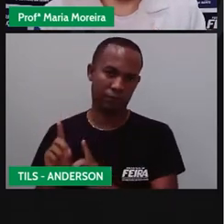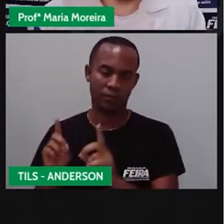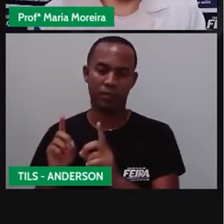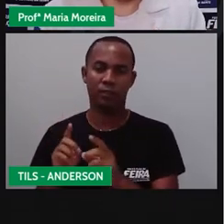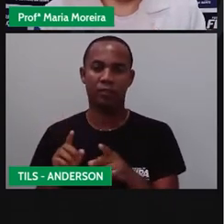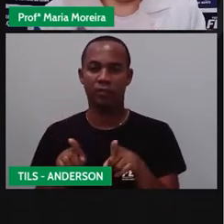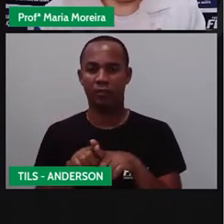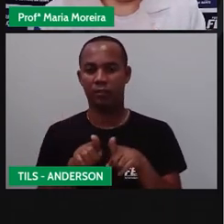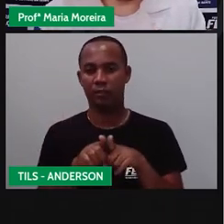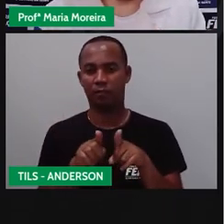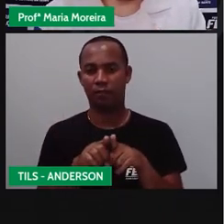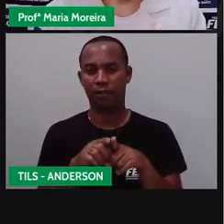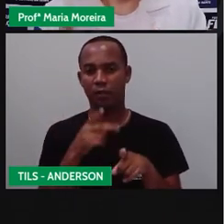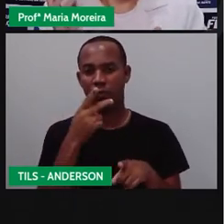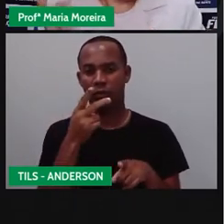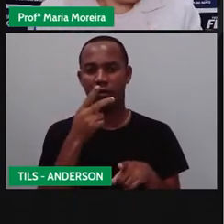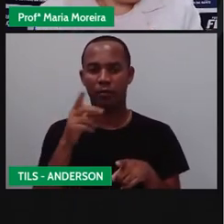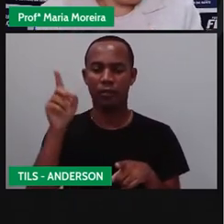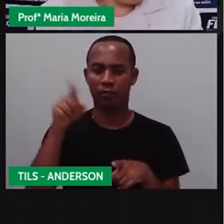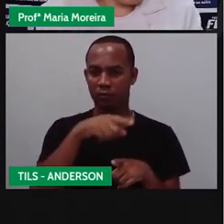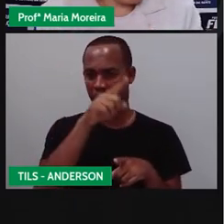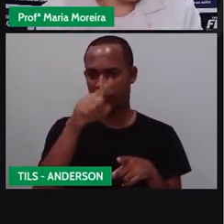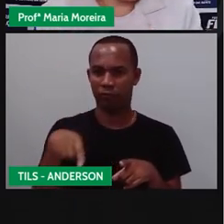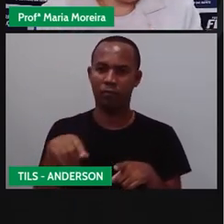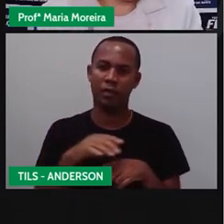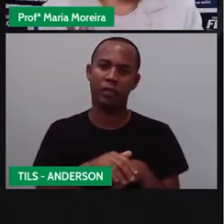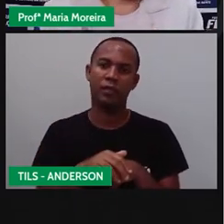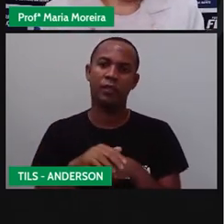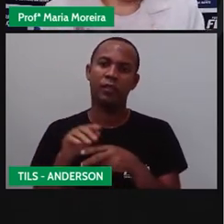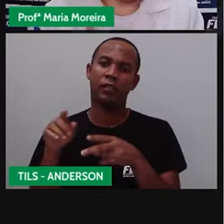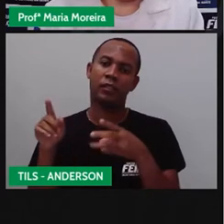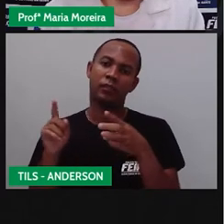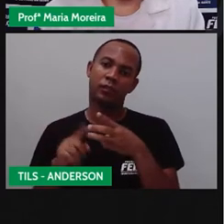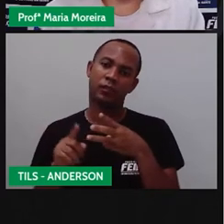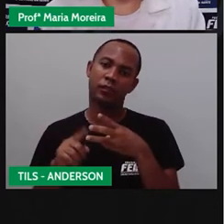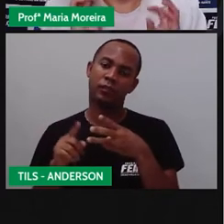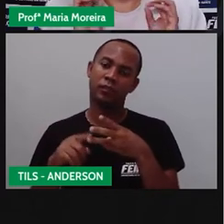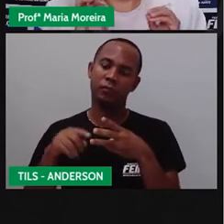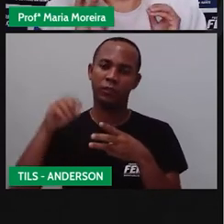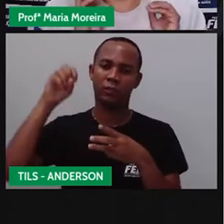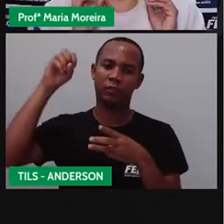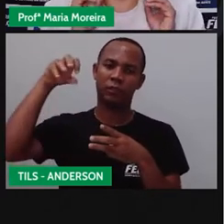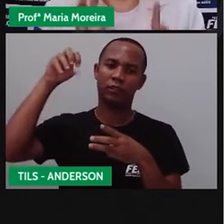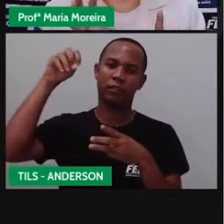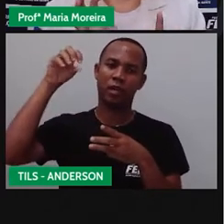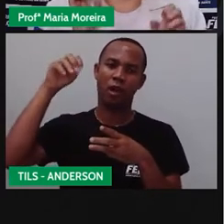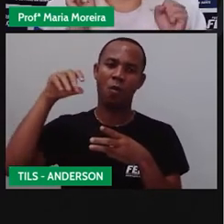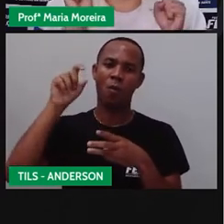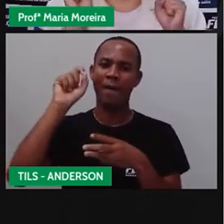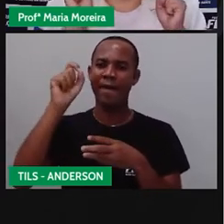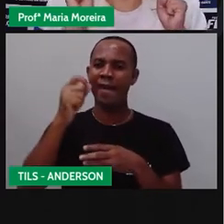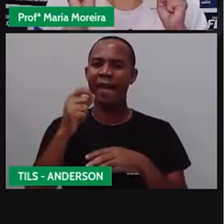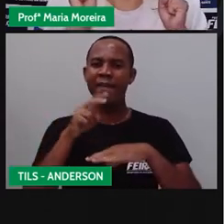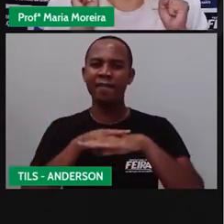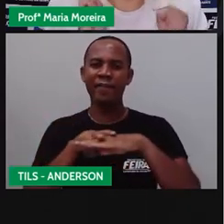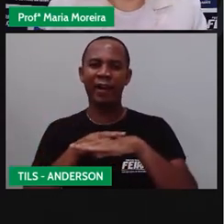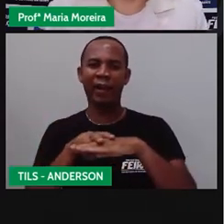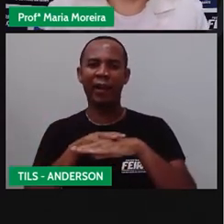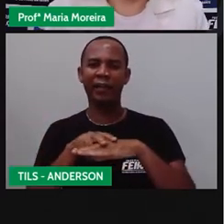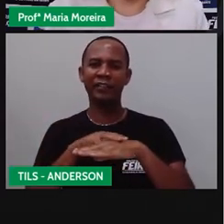proibido fumar. E depois um semáforo, uma sinaleira, não é isso? Dizendo, com sinal verde, dizendo o quê?